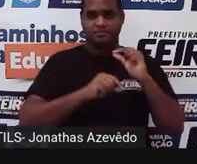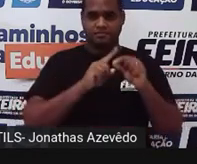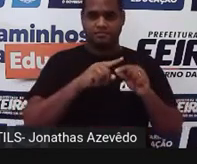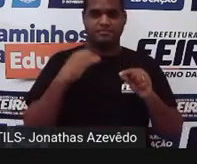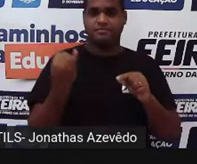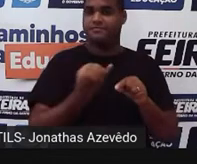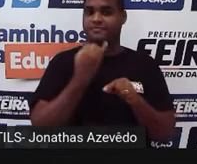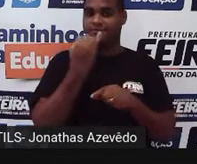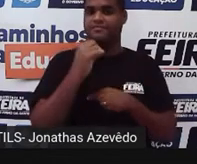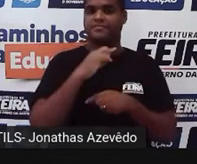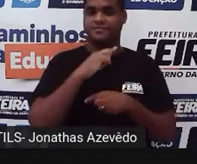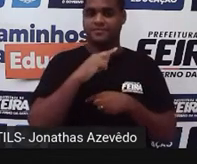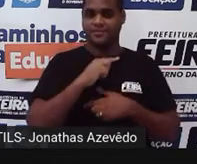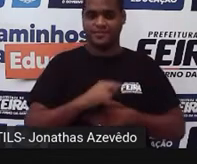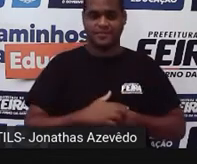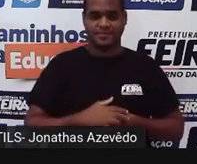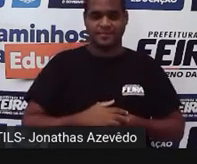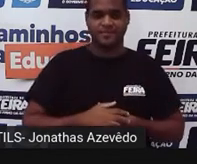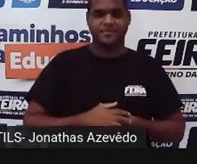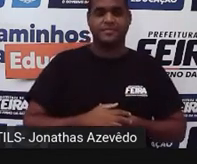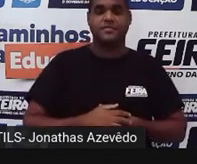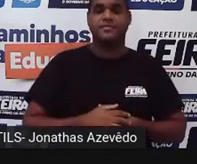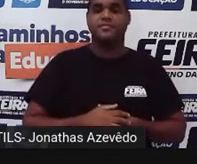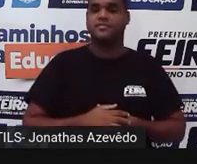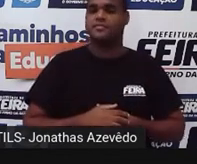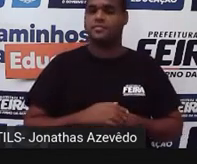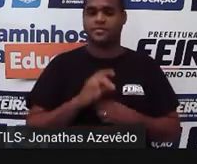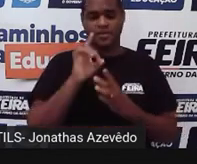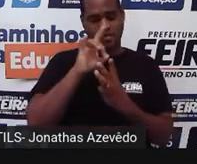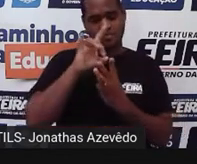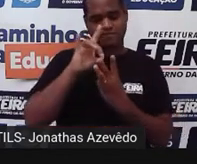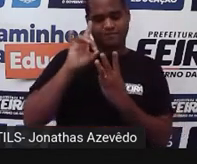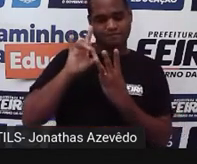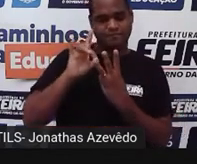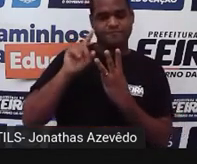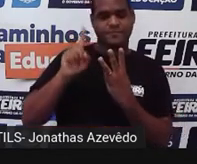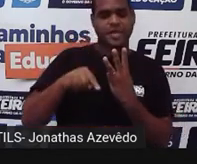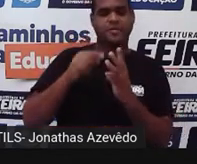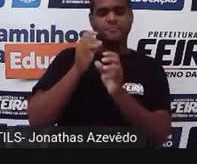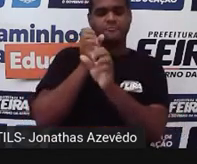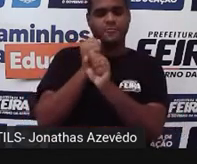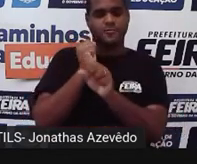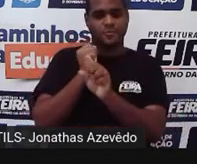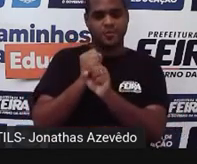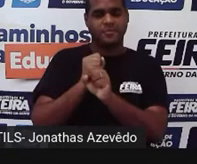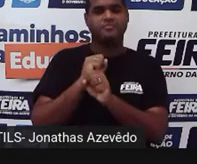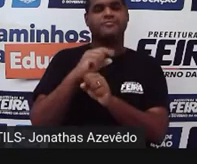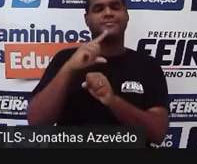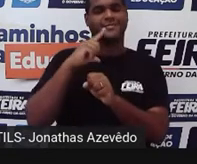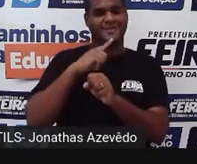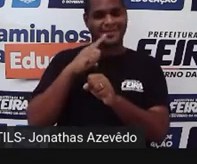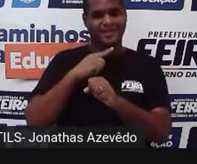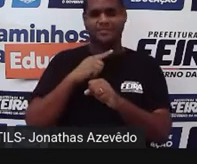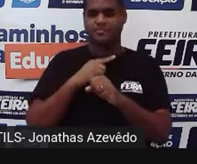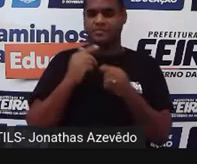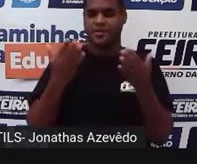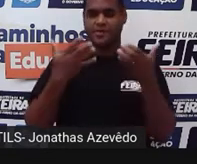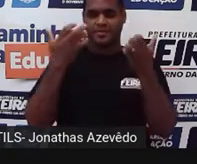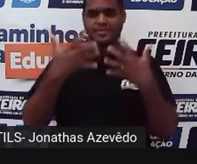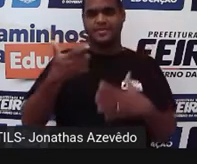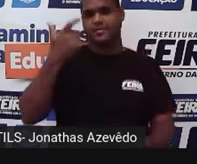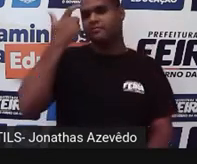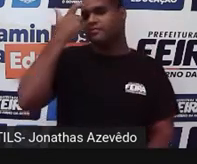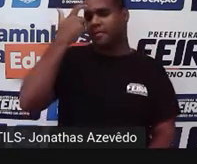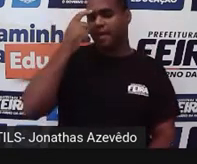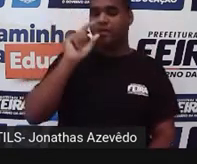importante é que cada unidade vai ter um peso. Certo? E aqui a gente vai pensar assim.